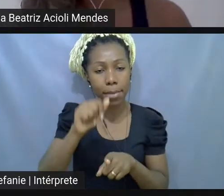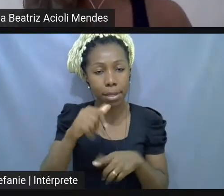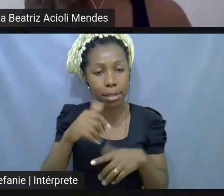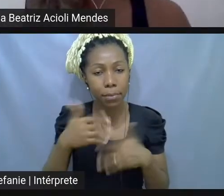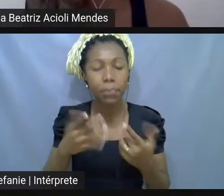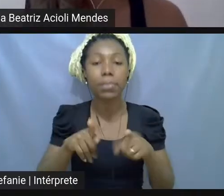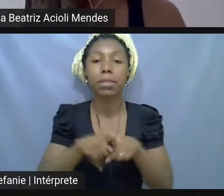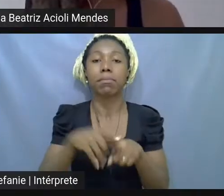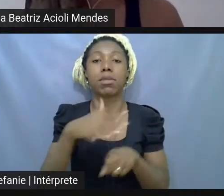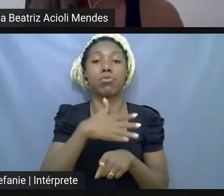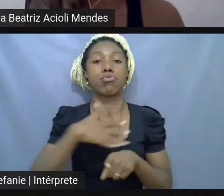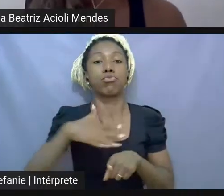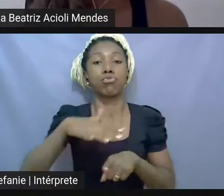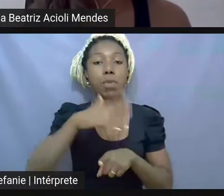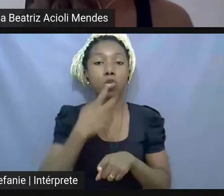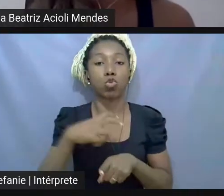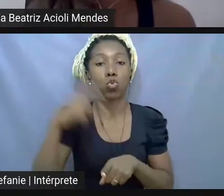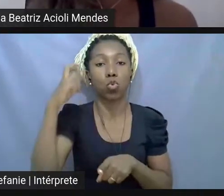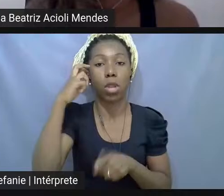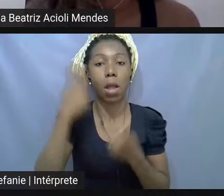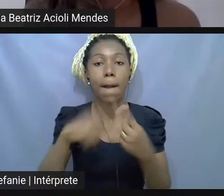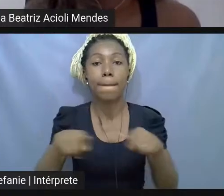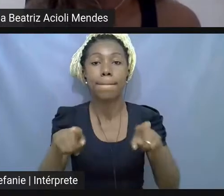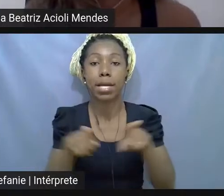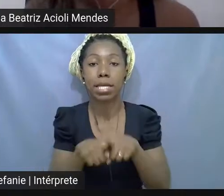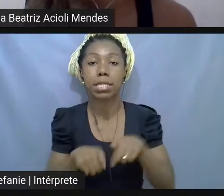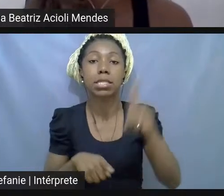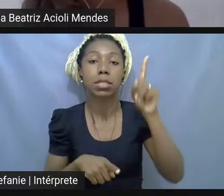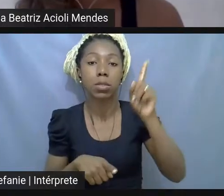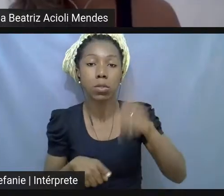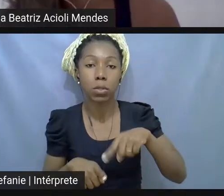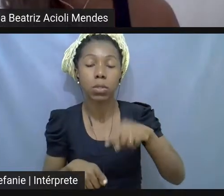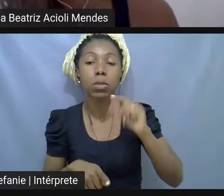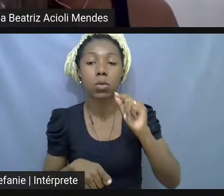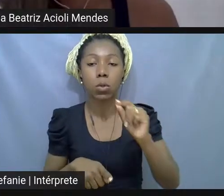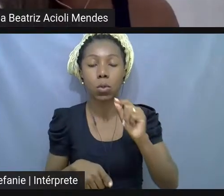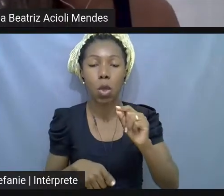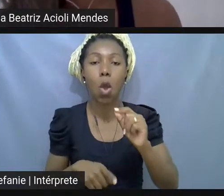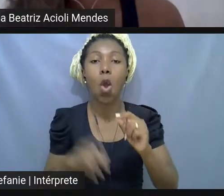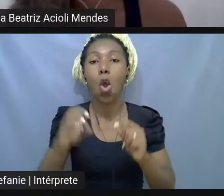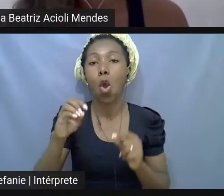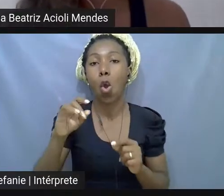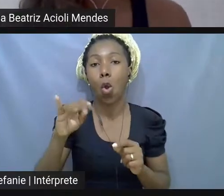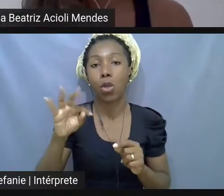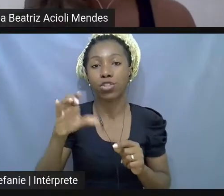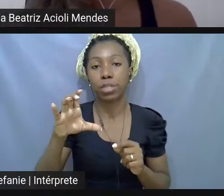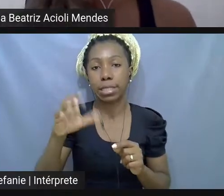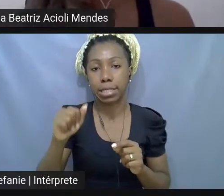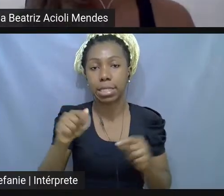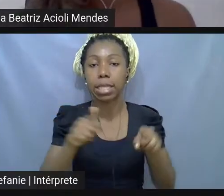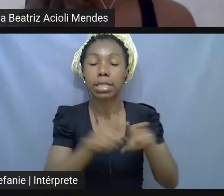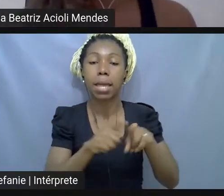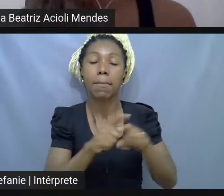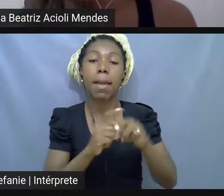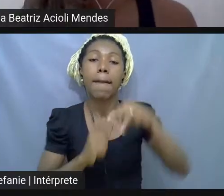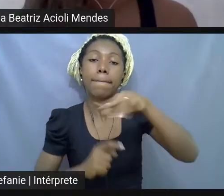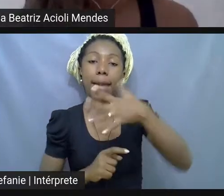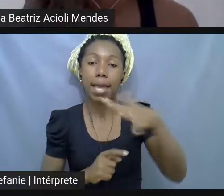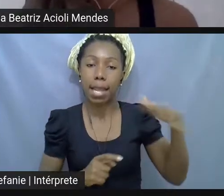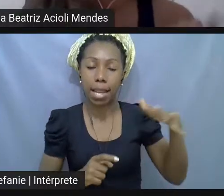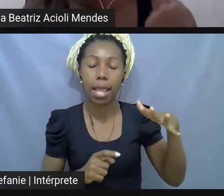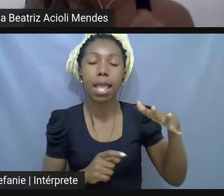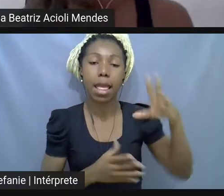culturais parceiros o Elitica e o Bela Maré que a gente está tendo todas as relações